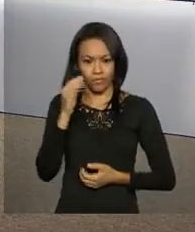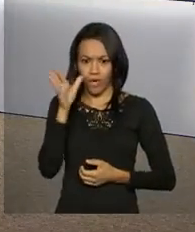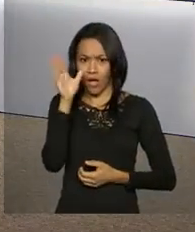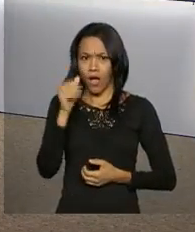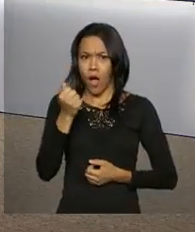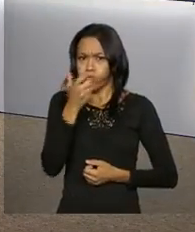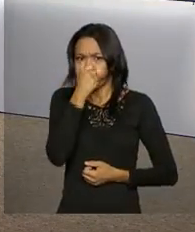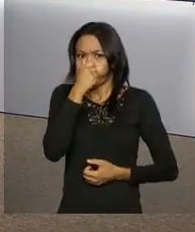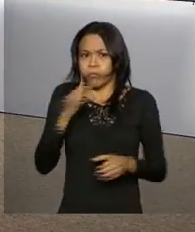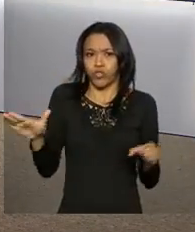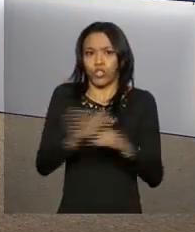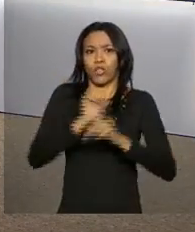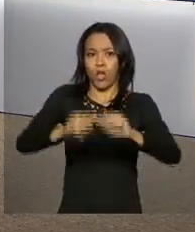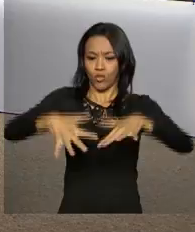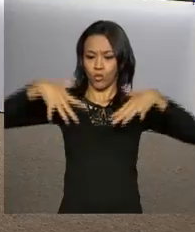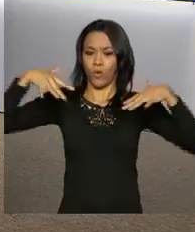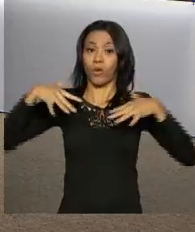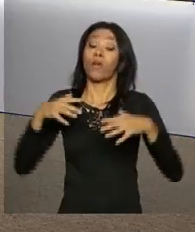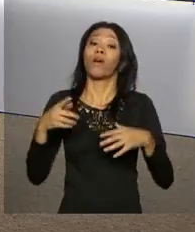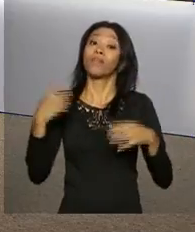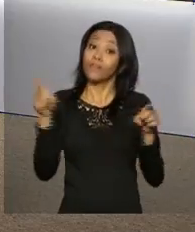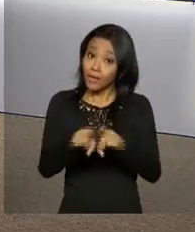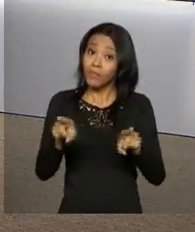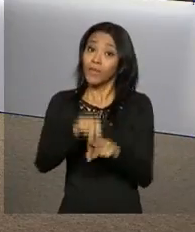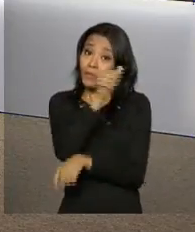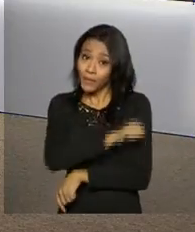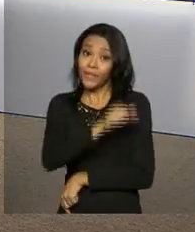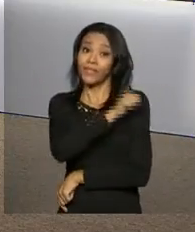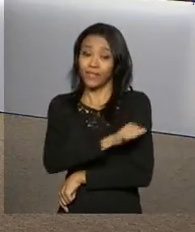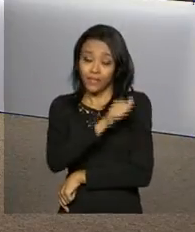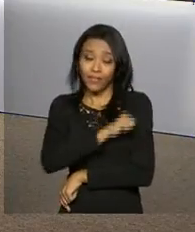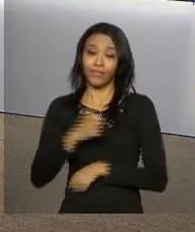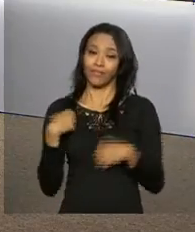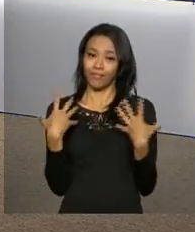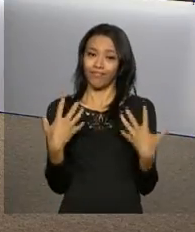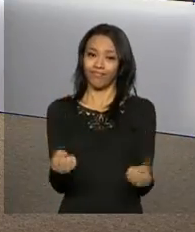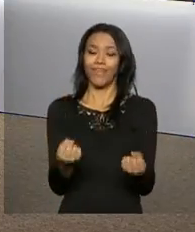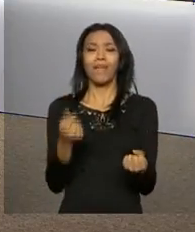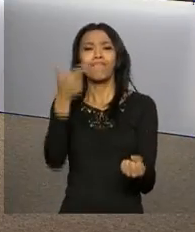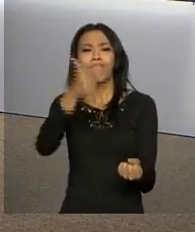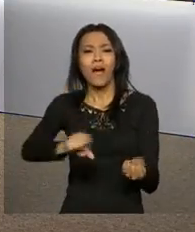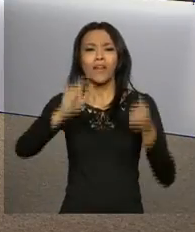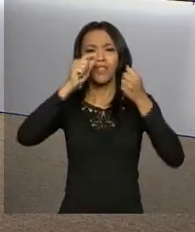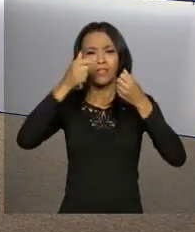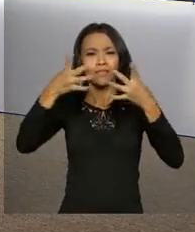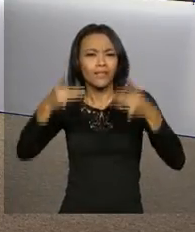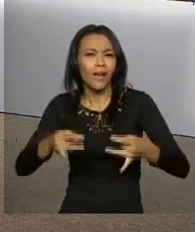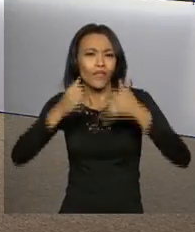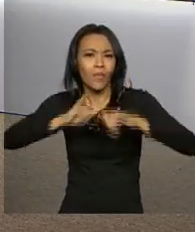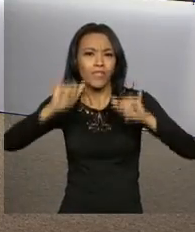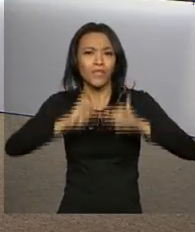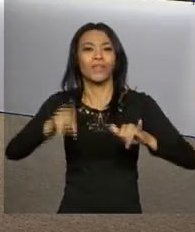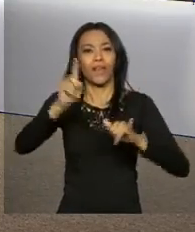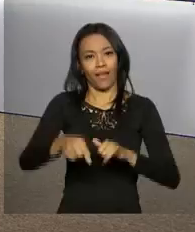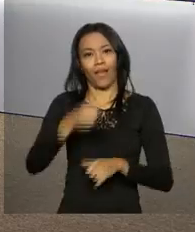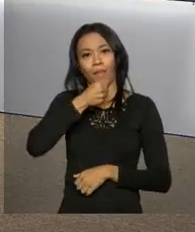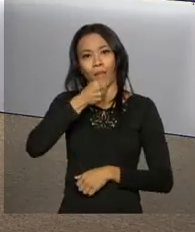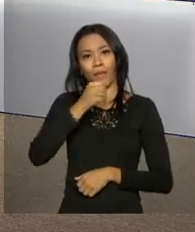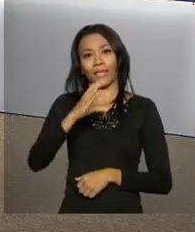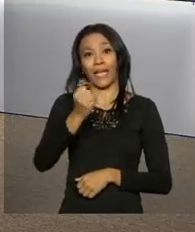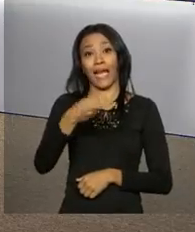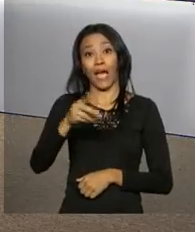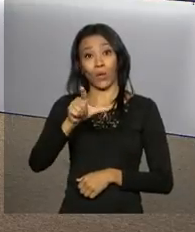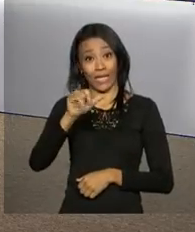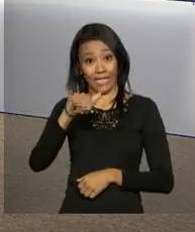lotado. Rio de Janeiro também participa desse Dia de Mobilização da Educação. Quem tem as informações para a gente é a repórter Carolina Rocha por